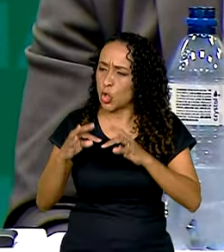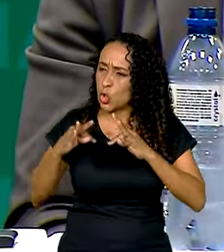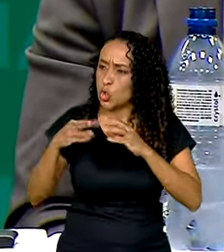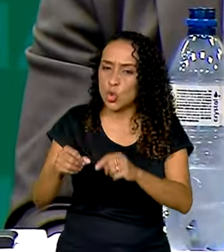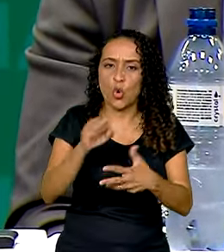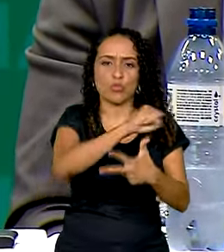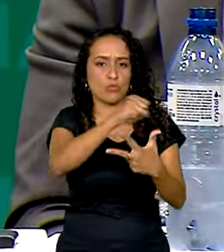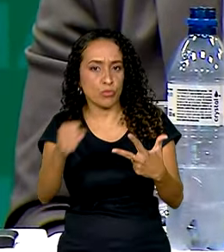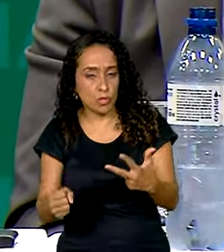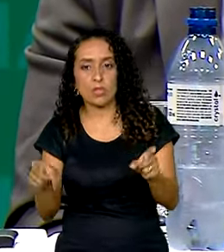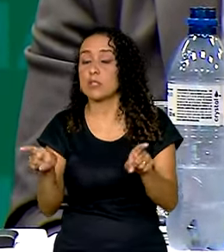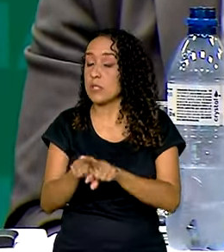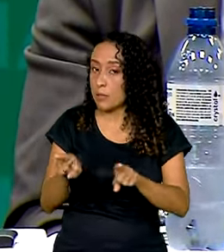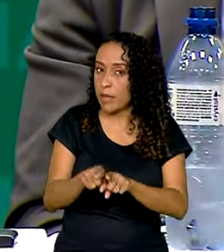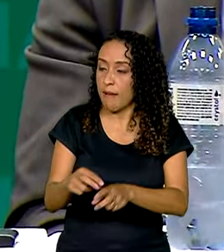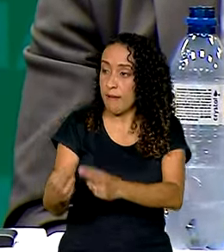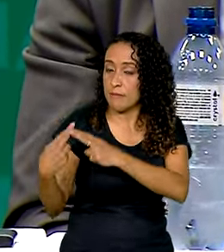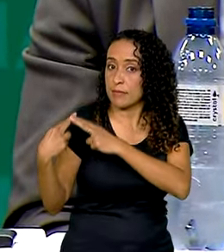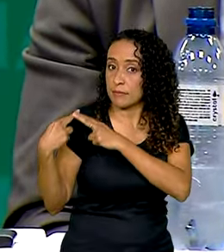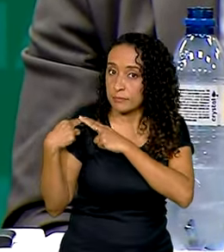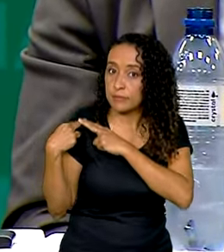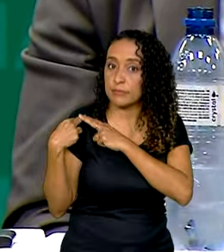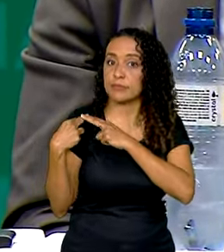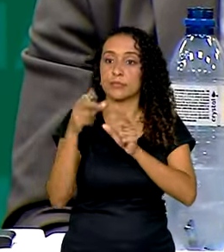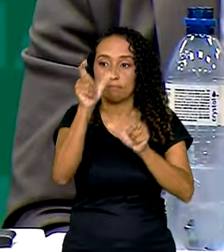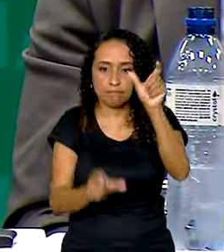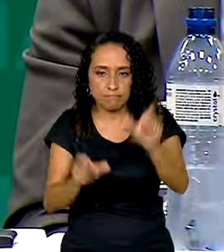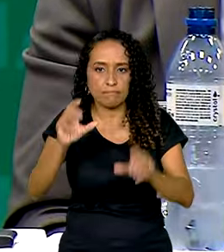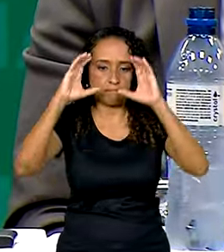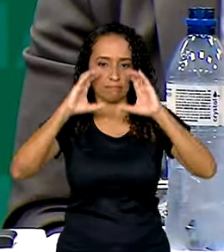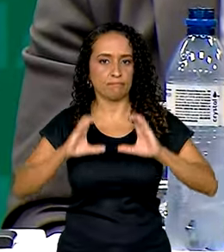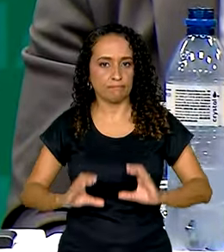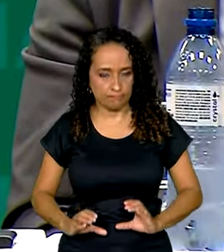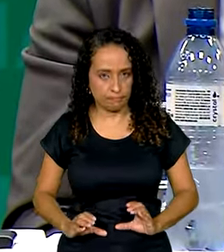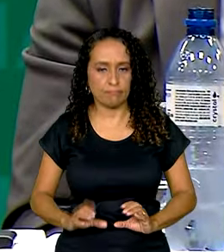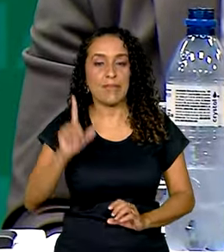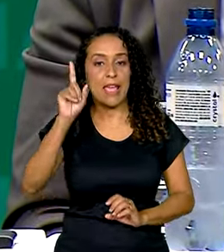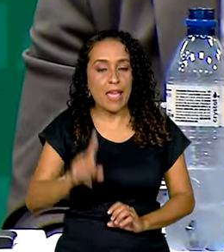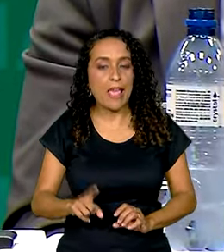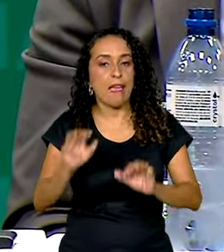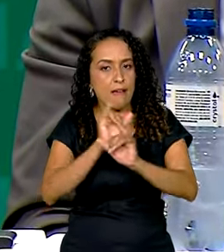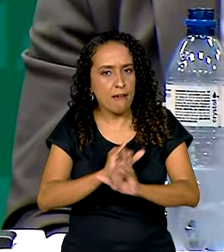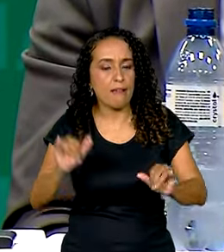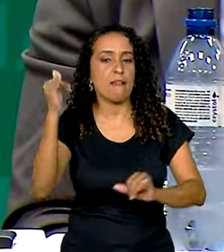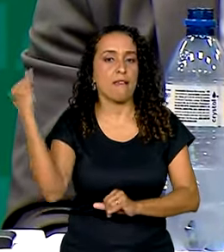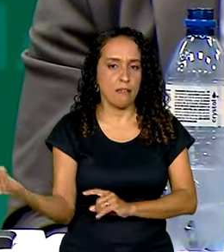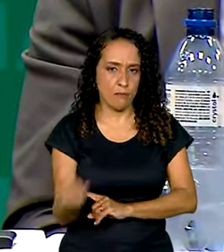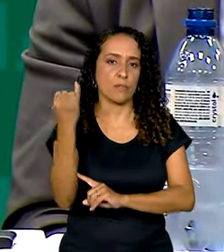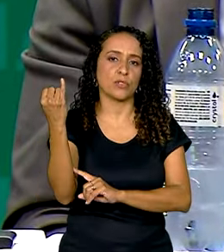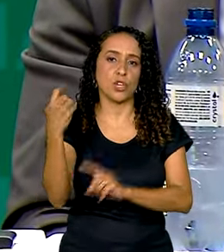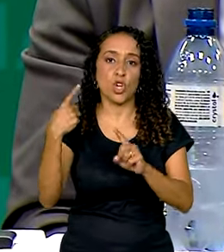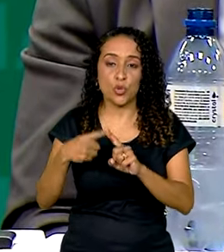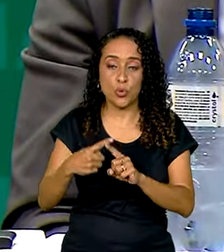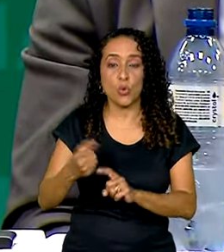poderes, e envolve também a responsabilidade das cidadãs e dos cidadãos. Essa é uma mensagem muito importante, até porque